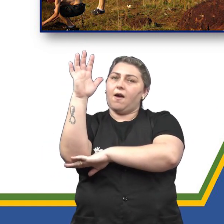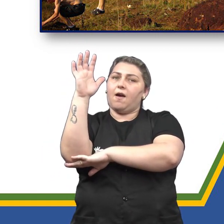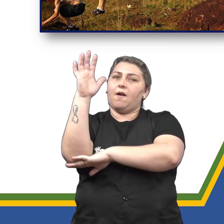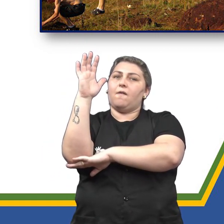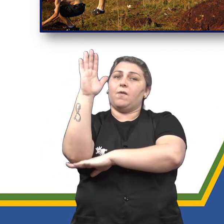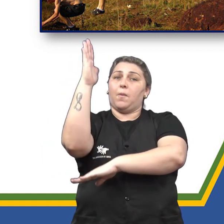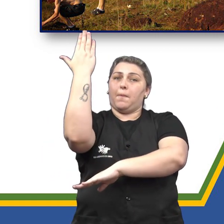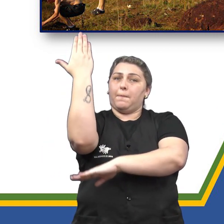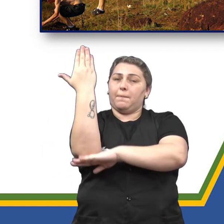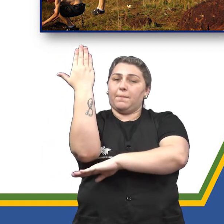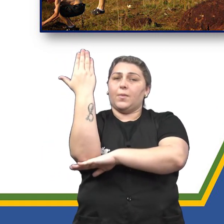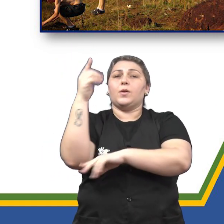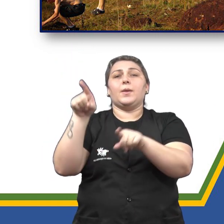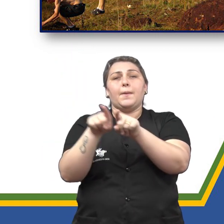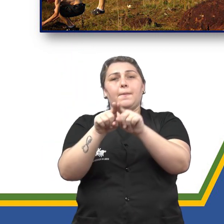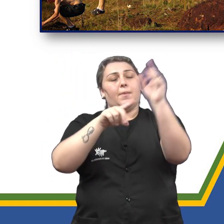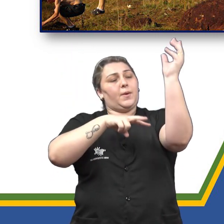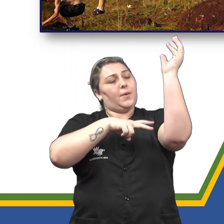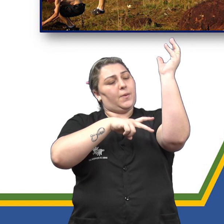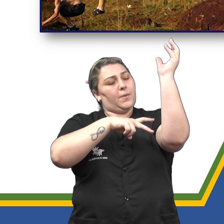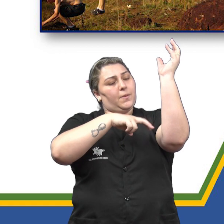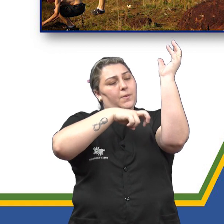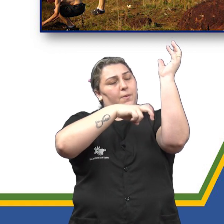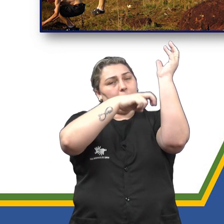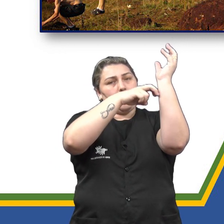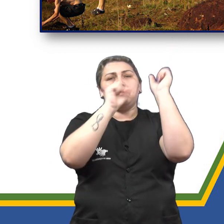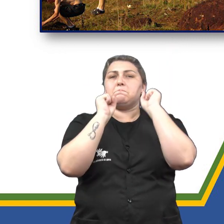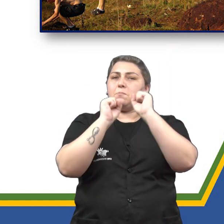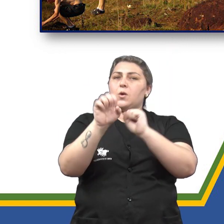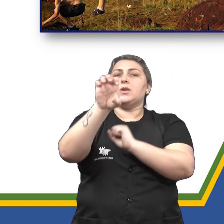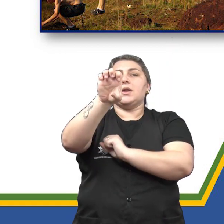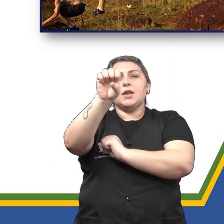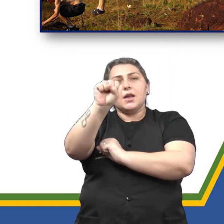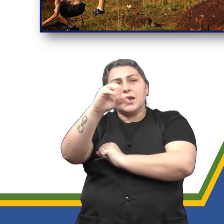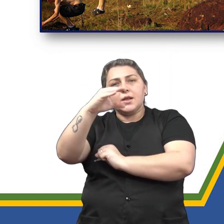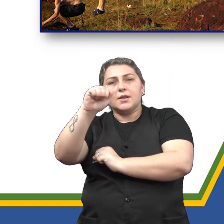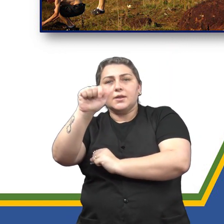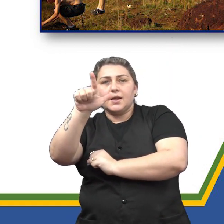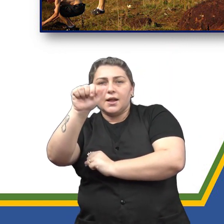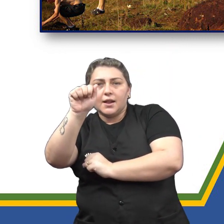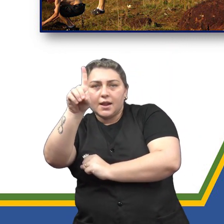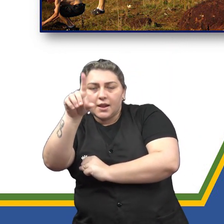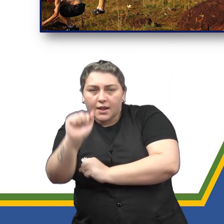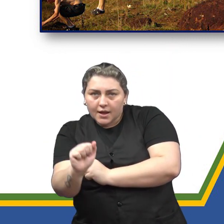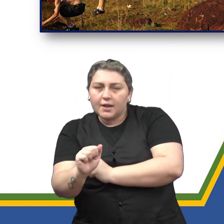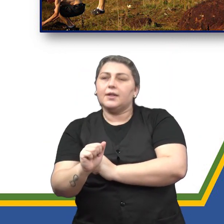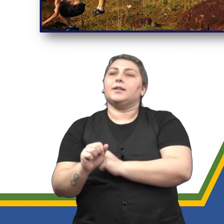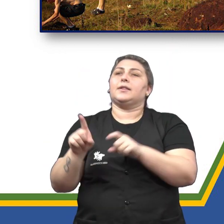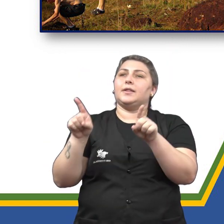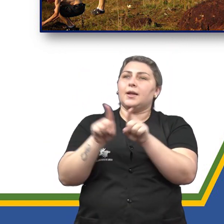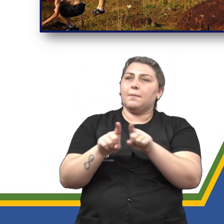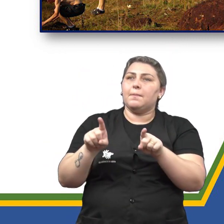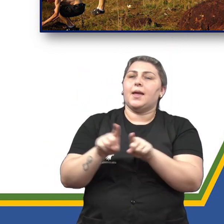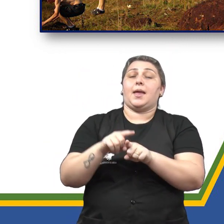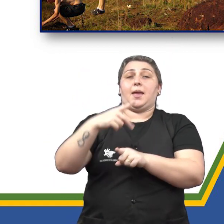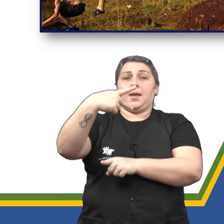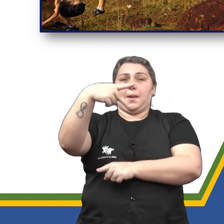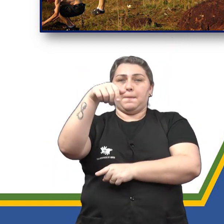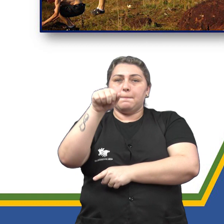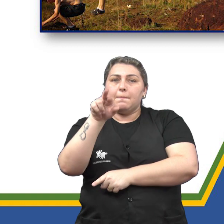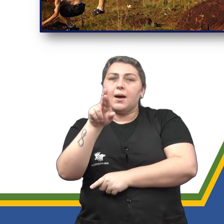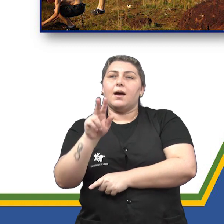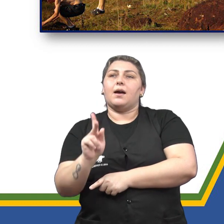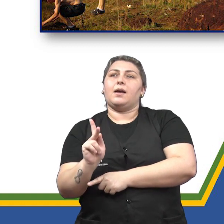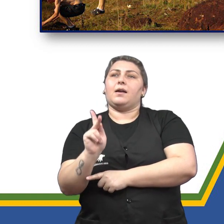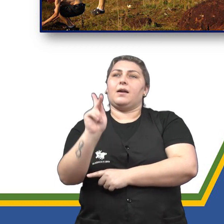até mesmo uma escada pode ser considerada uma escalada. Já tem o parkour, né, que é muito parecido, mas ele constitui na